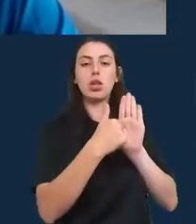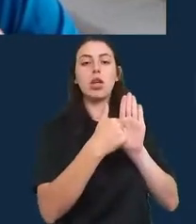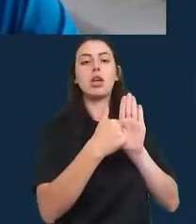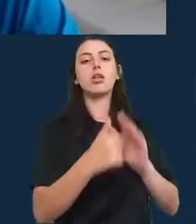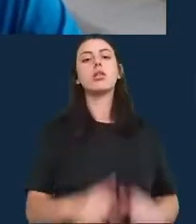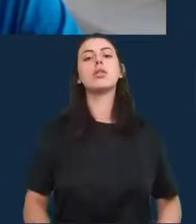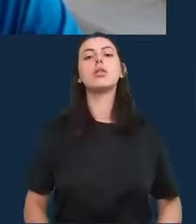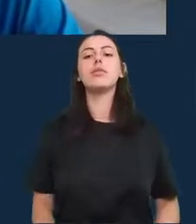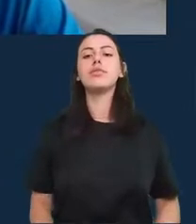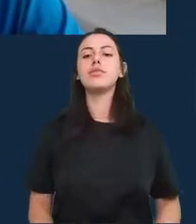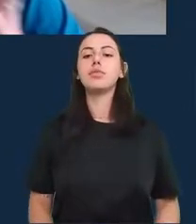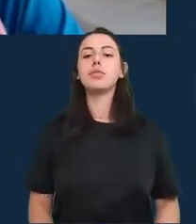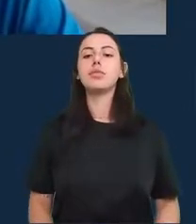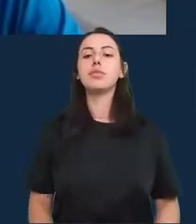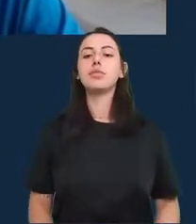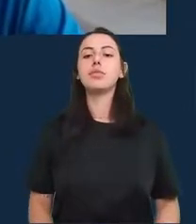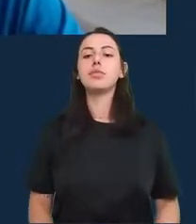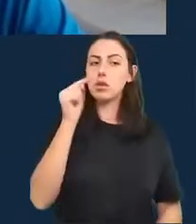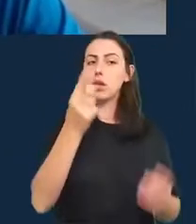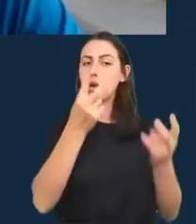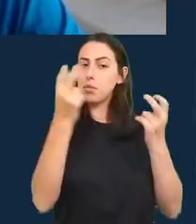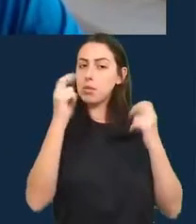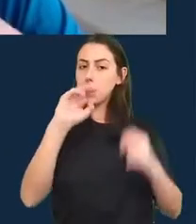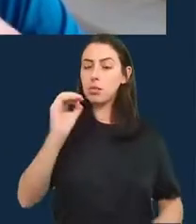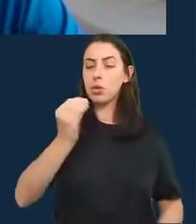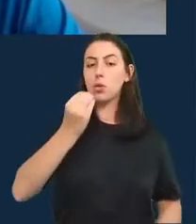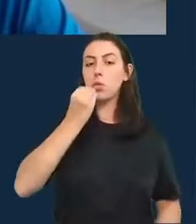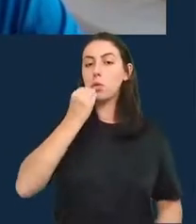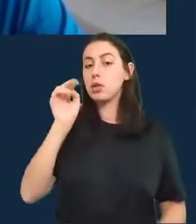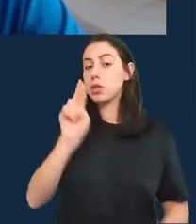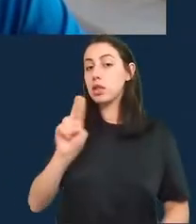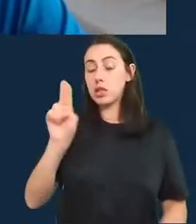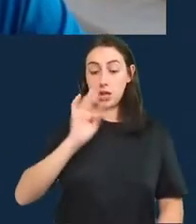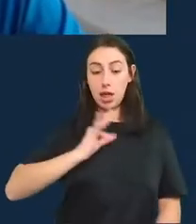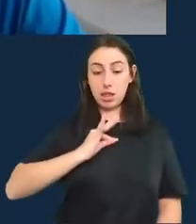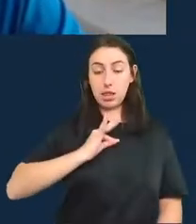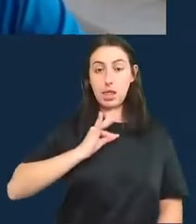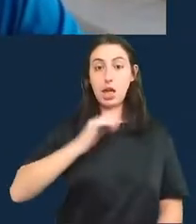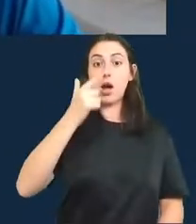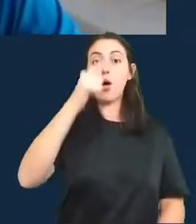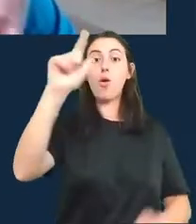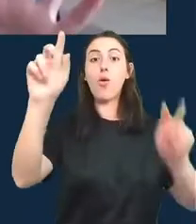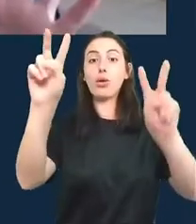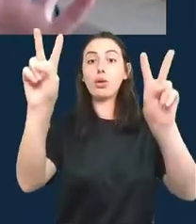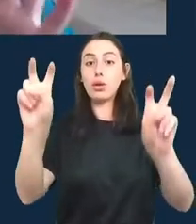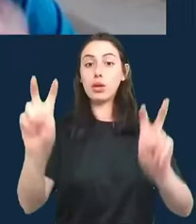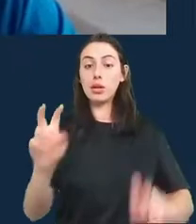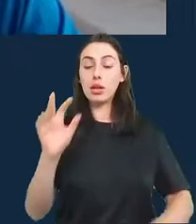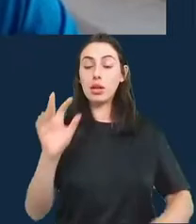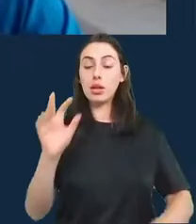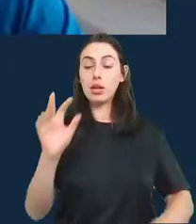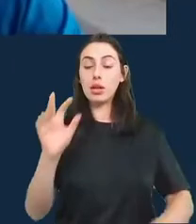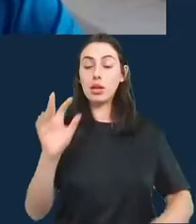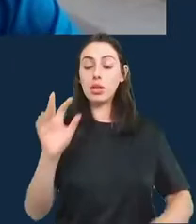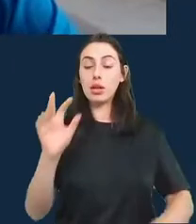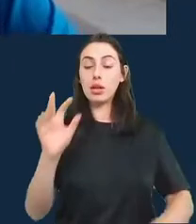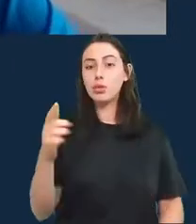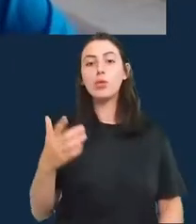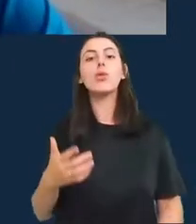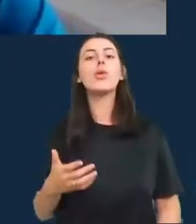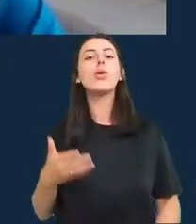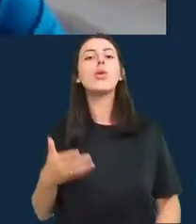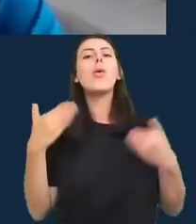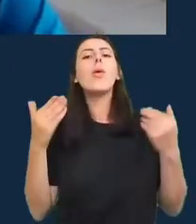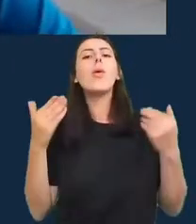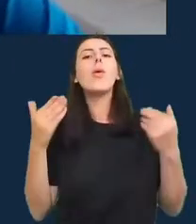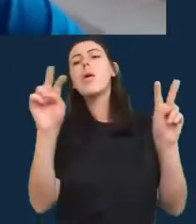você vê oportunidade de aplicar essa técnica em outros assuntos no futuro e se sim qual assunto se quiser nos